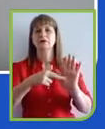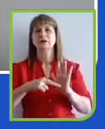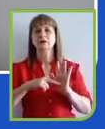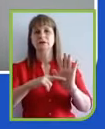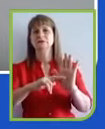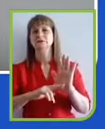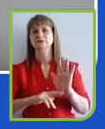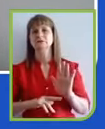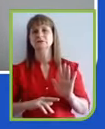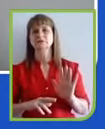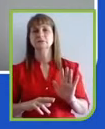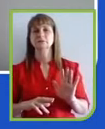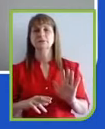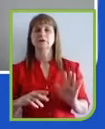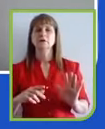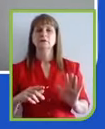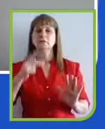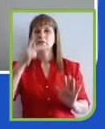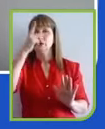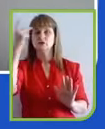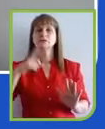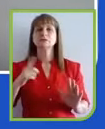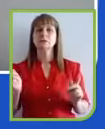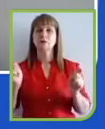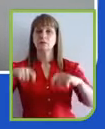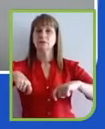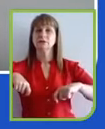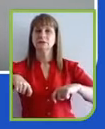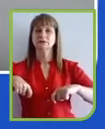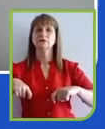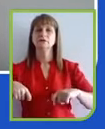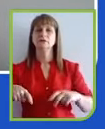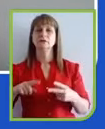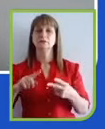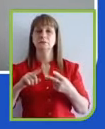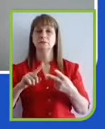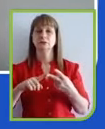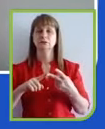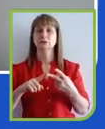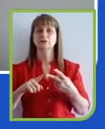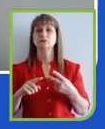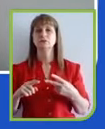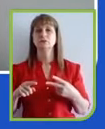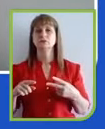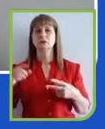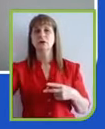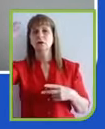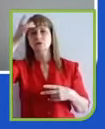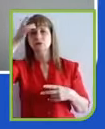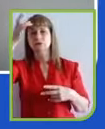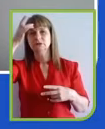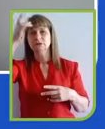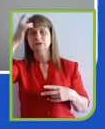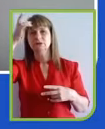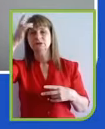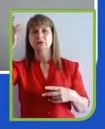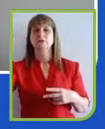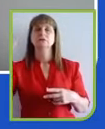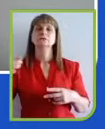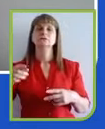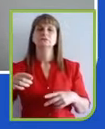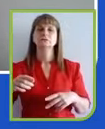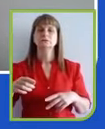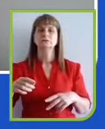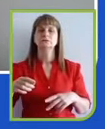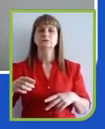potencial. Conscientização sobre a pauta é o segundo pilar, treinamento, capacitação, 100% da liderança treinada, por